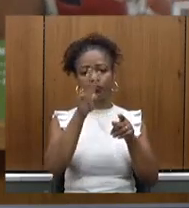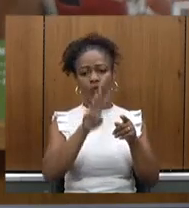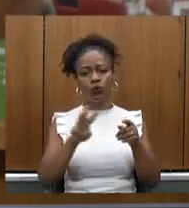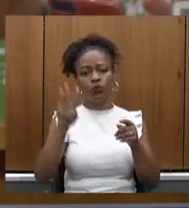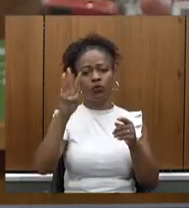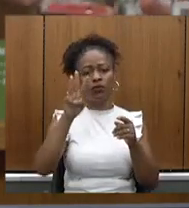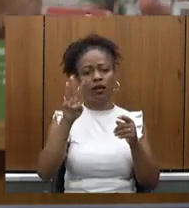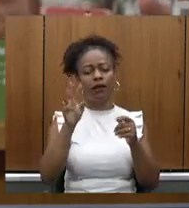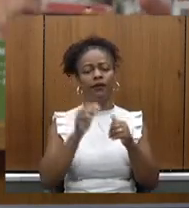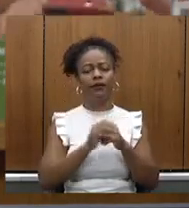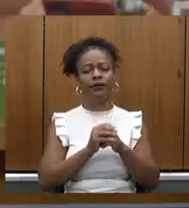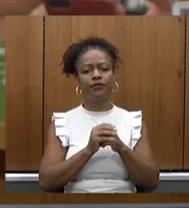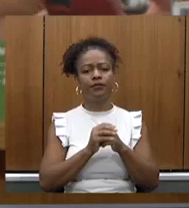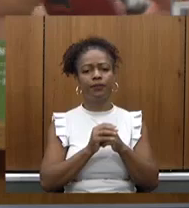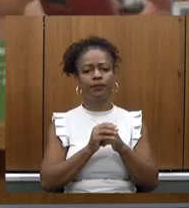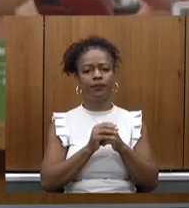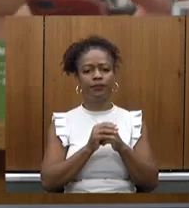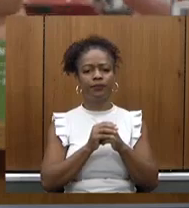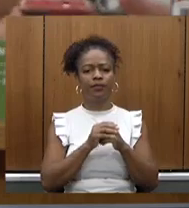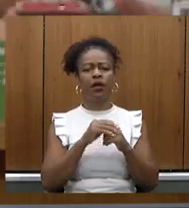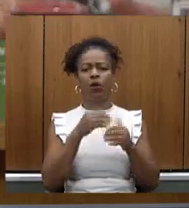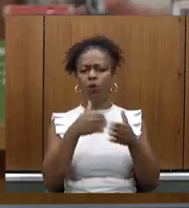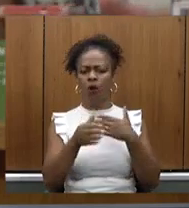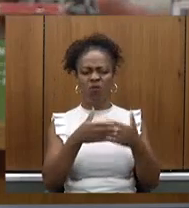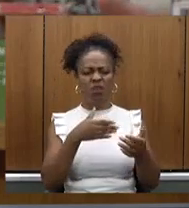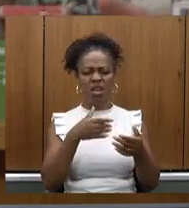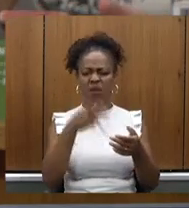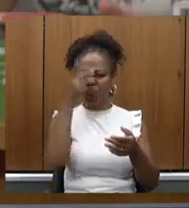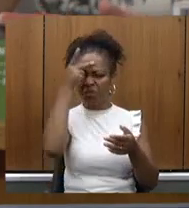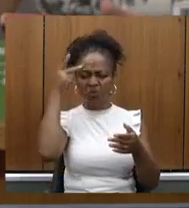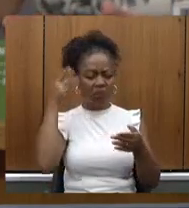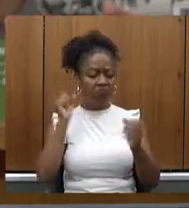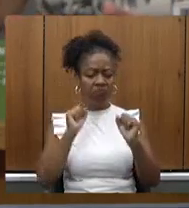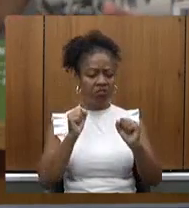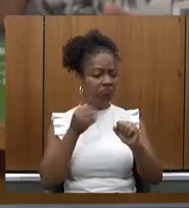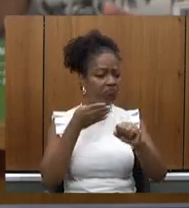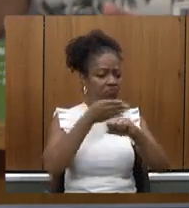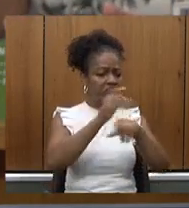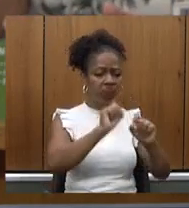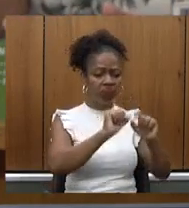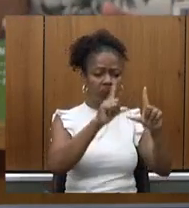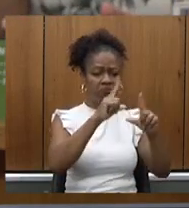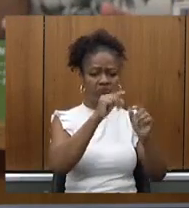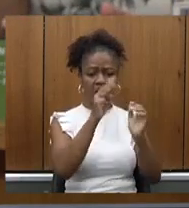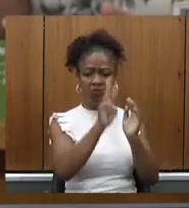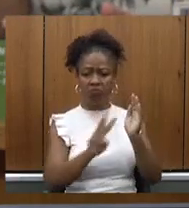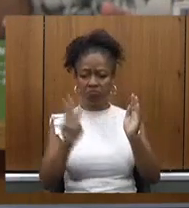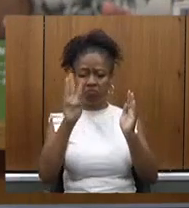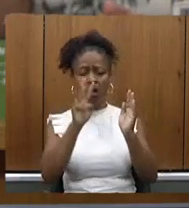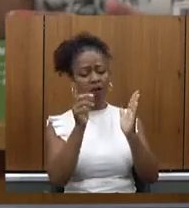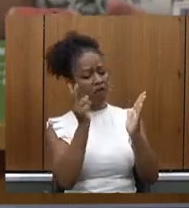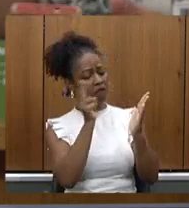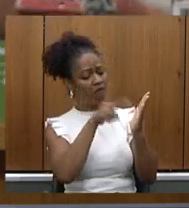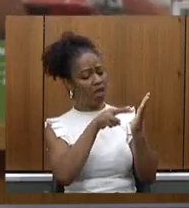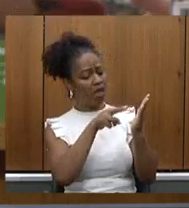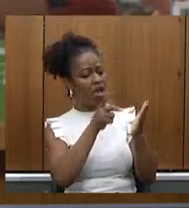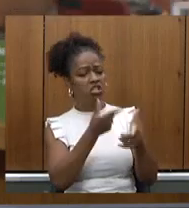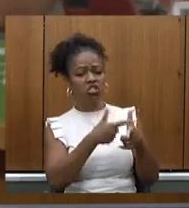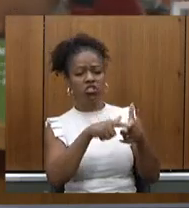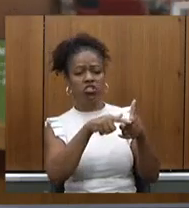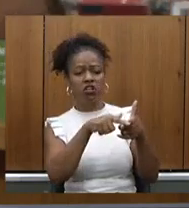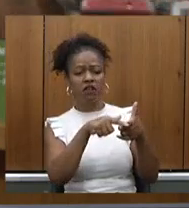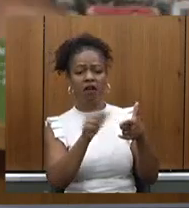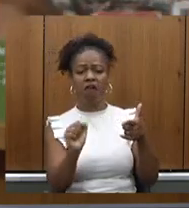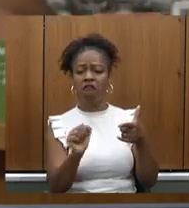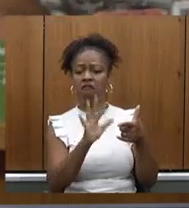FES que é o fundo estadual de saúde qualquer cidadão consegue ver a dívida de cada município de cada prestador qual que o valor e